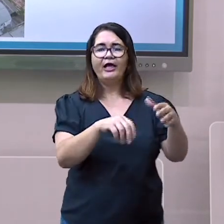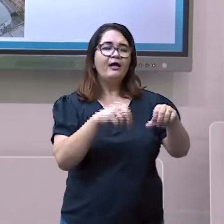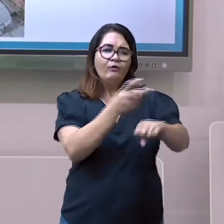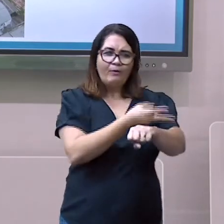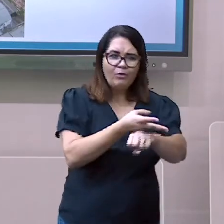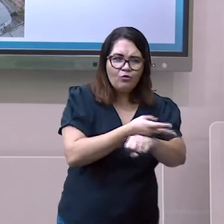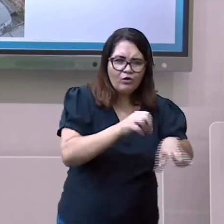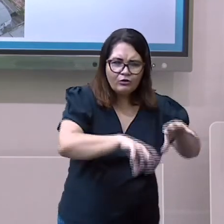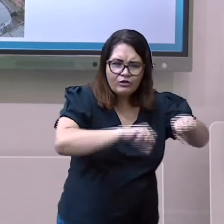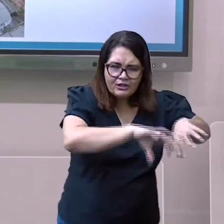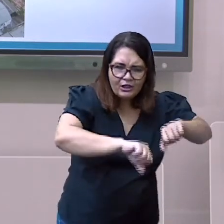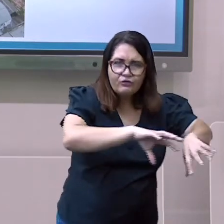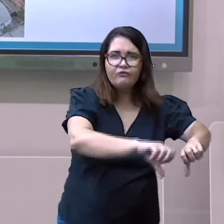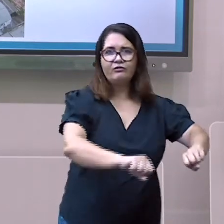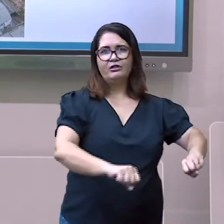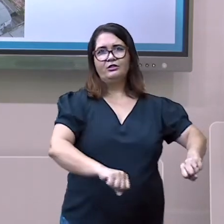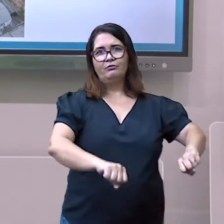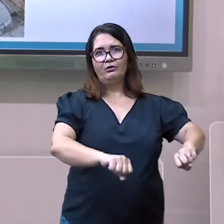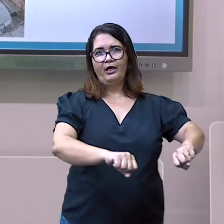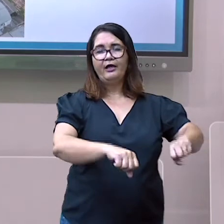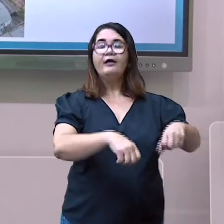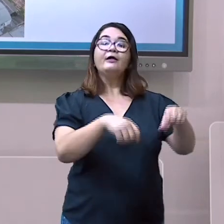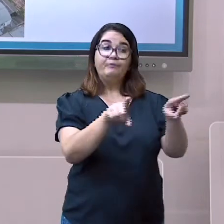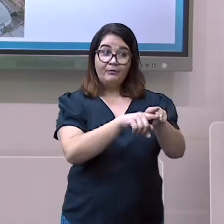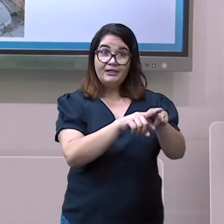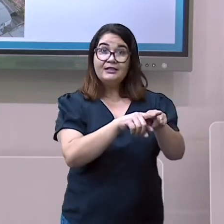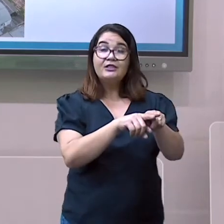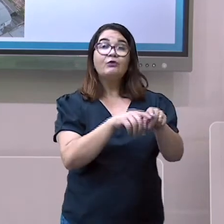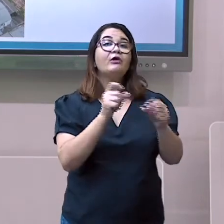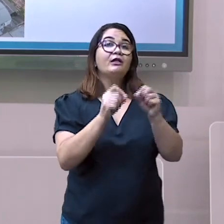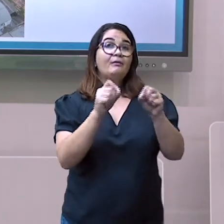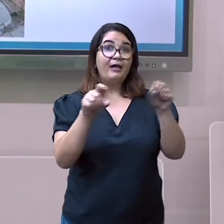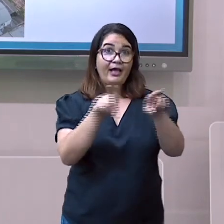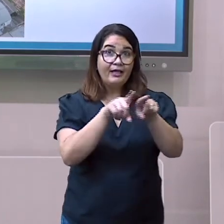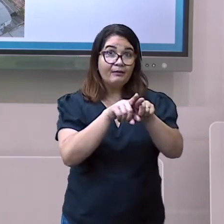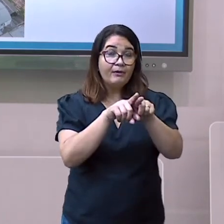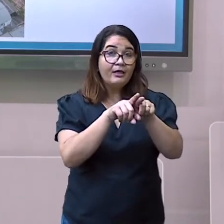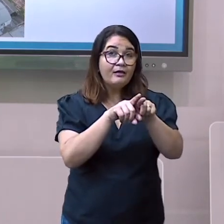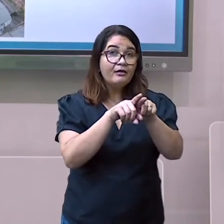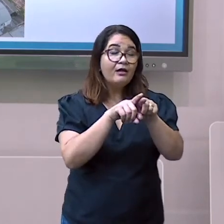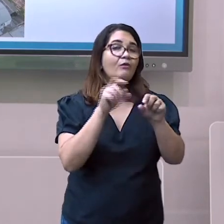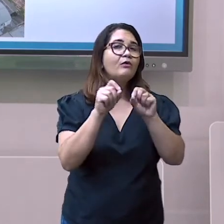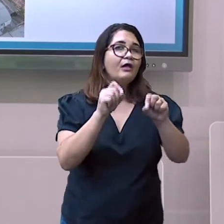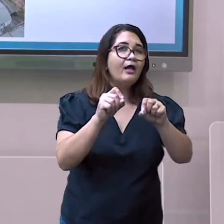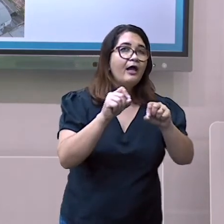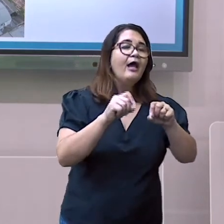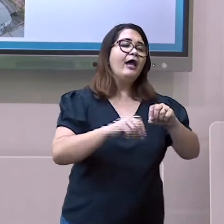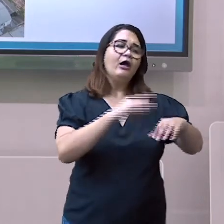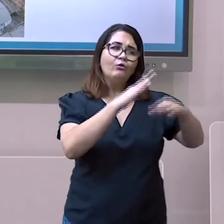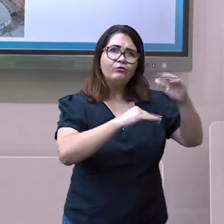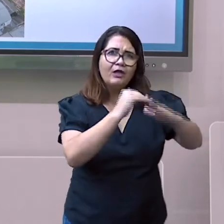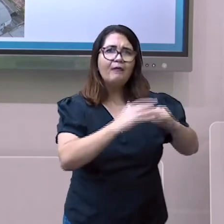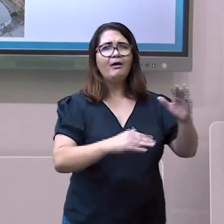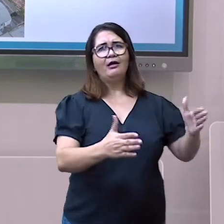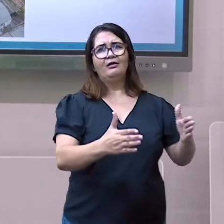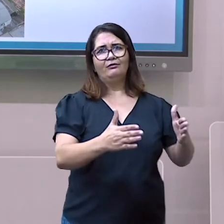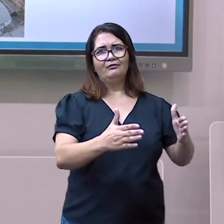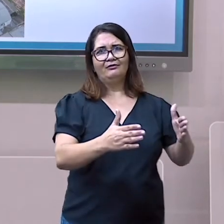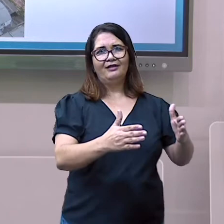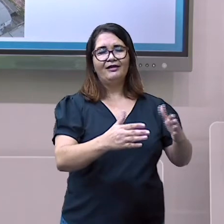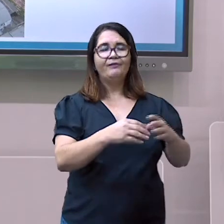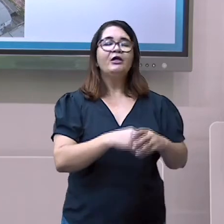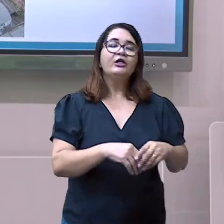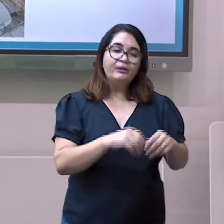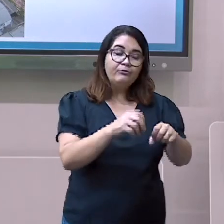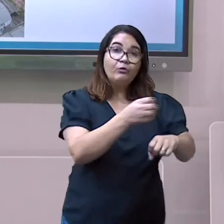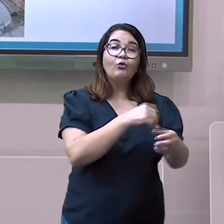visando a obtenção de lucros. Em geral, ocorre em lojas, mercados,